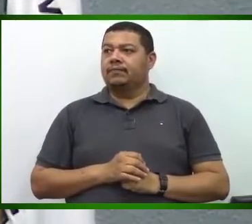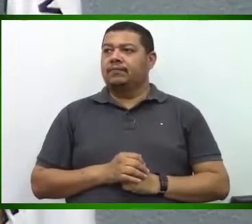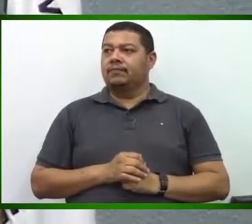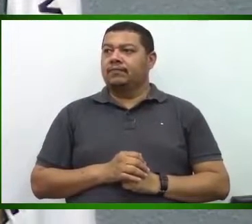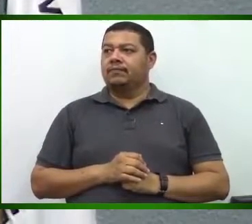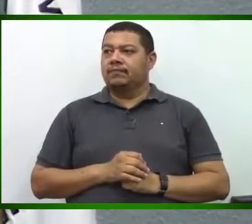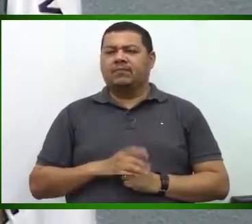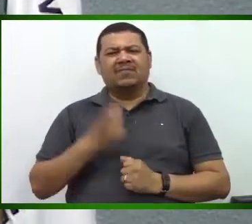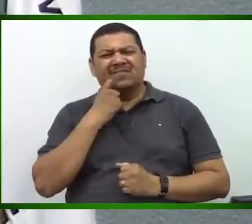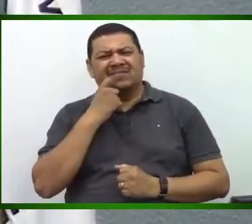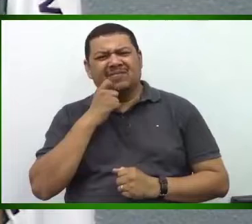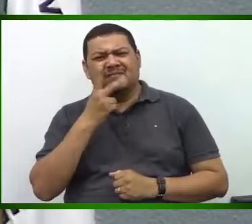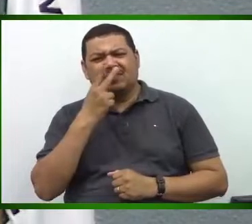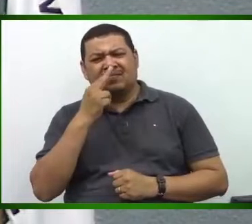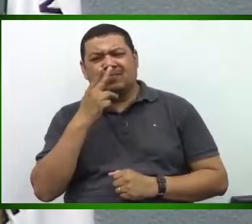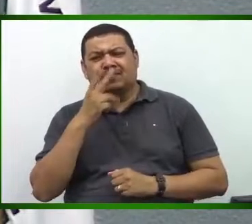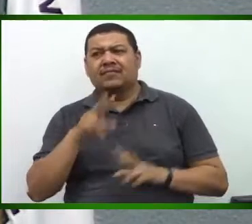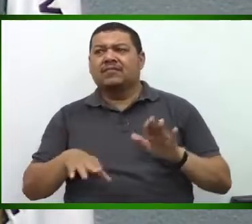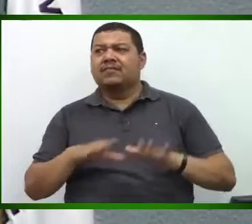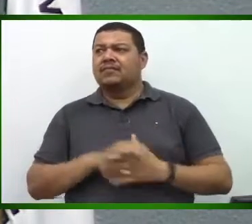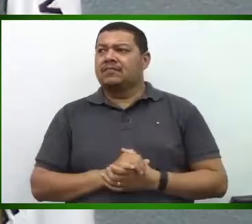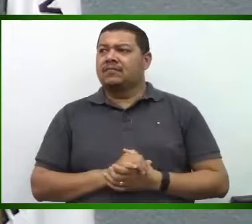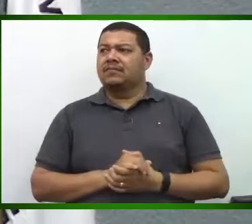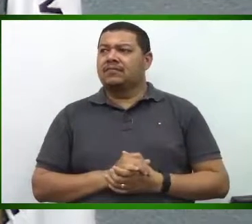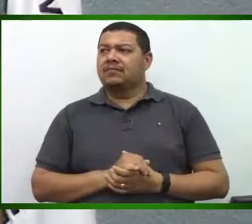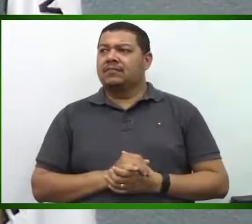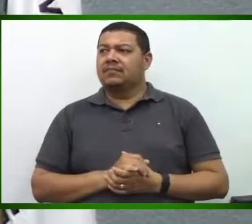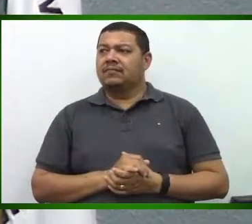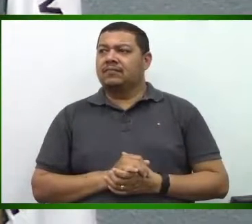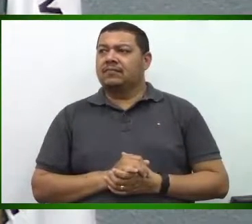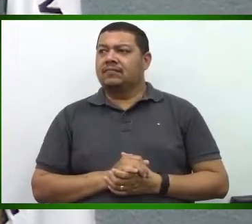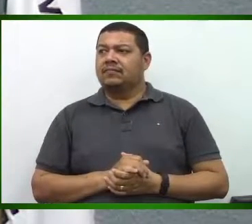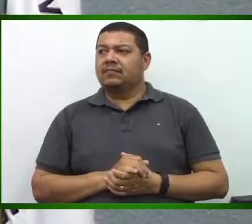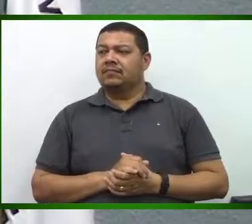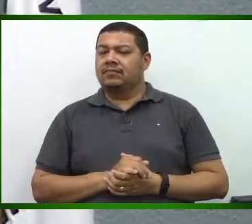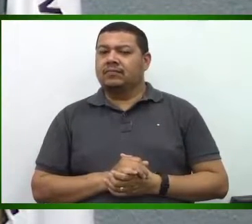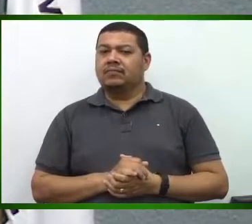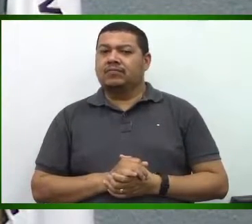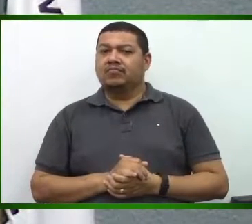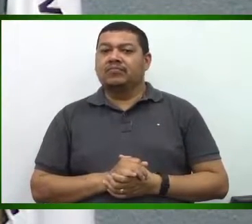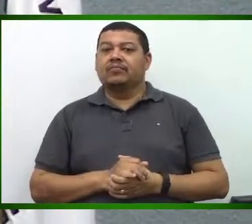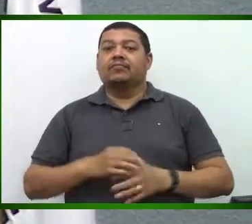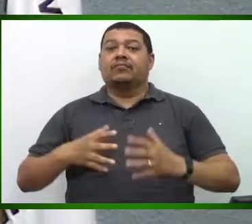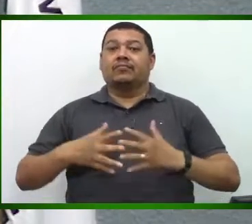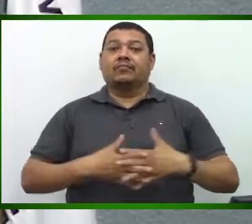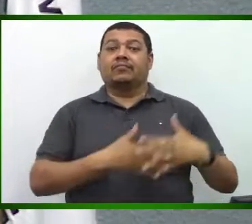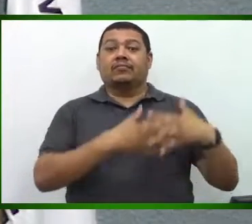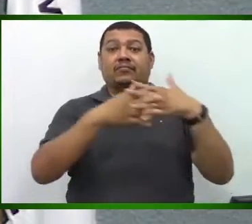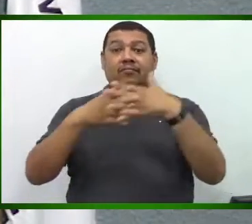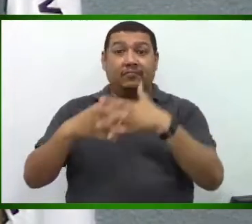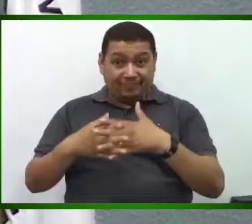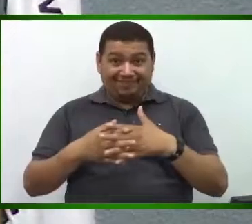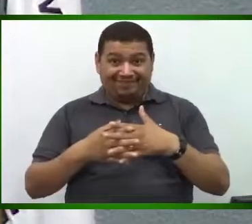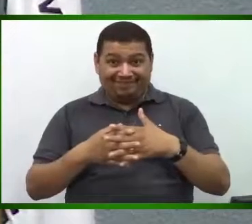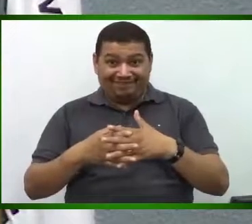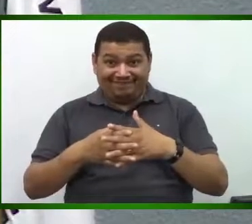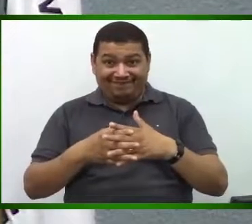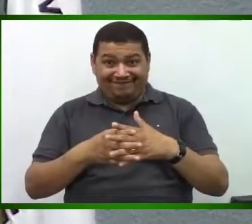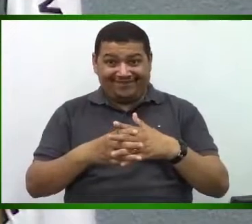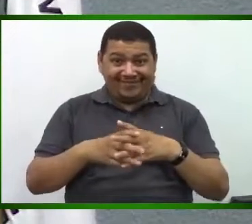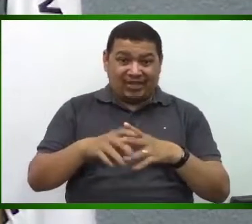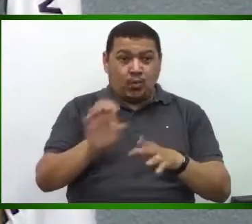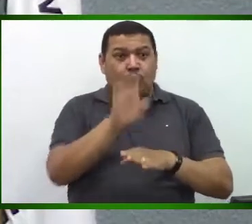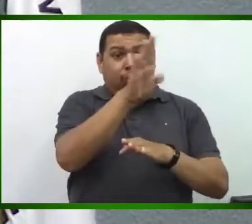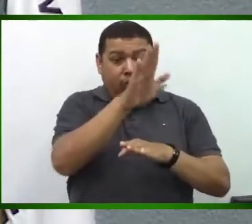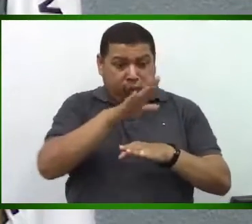sexta-feira, se não me engano, com a carreta que passou por cima das motos lá na vistoria.